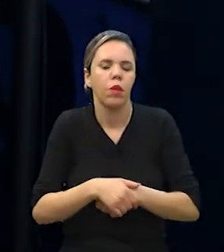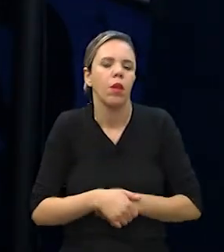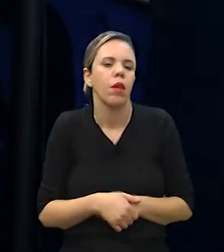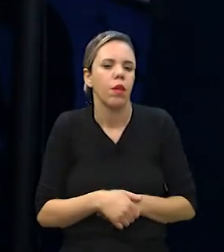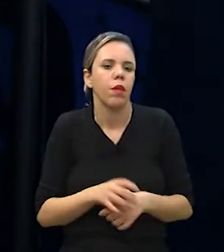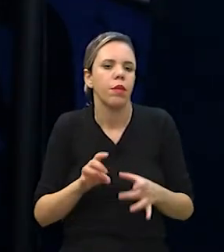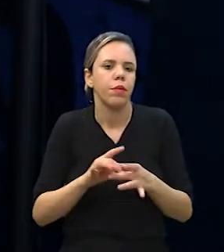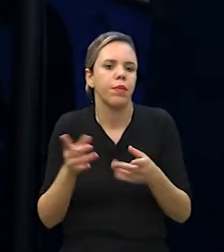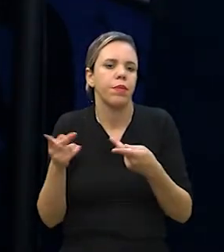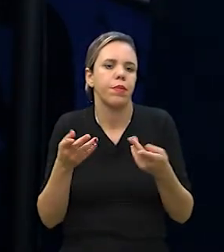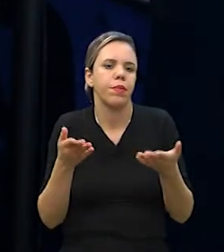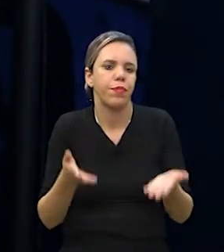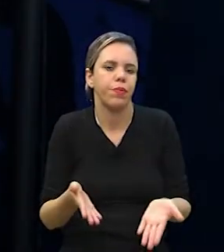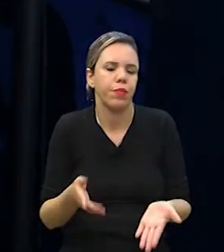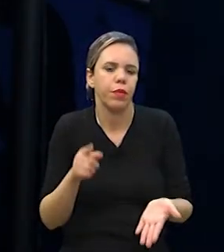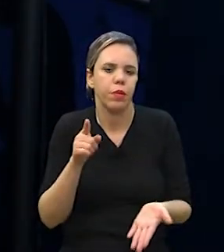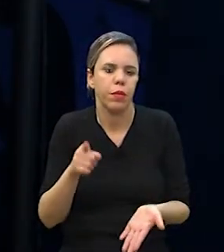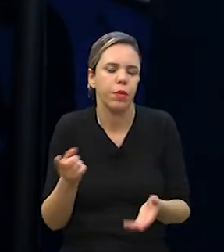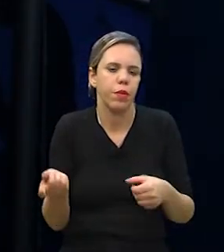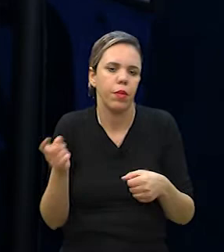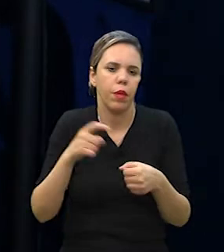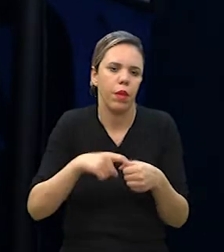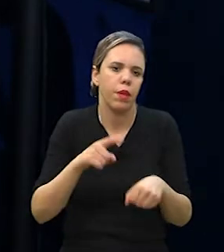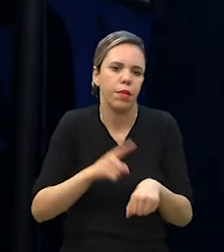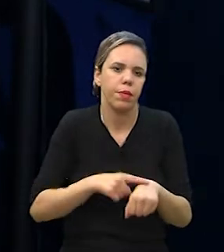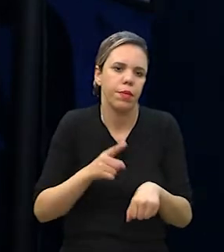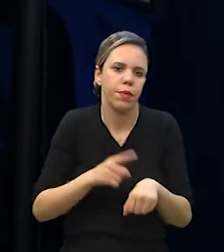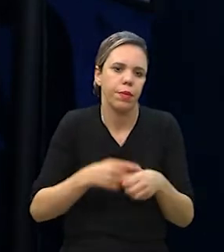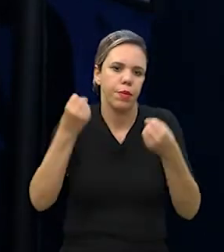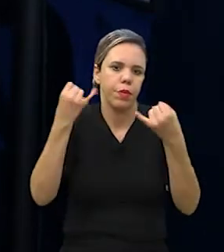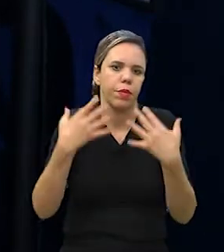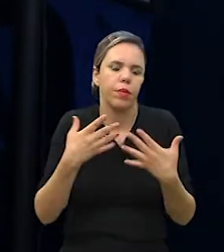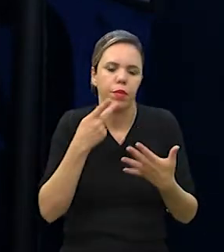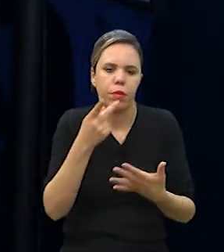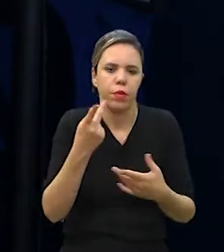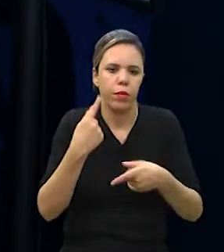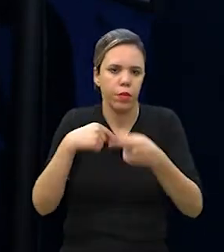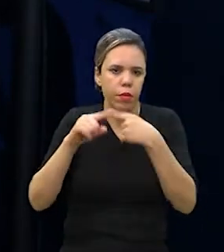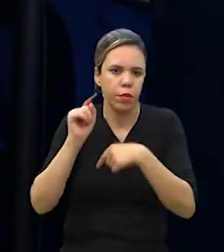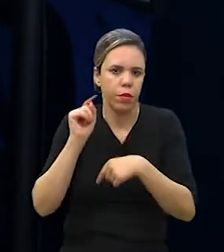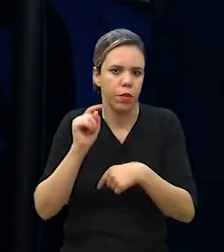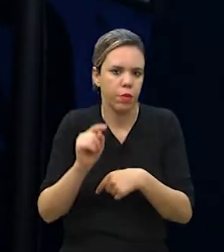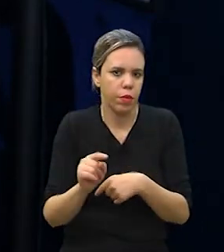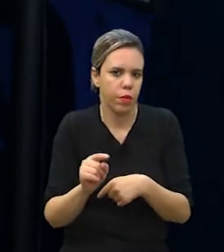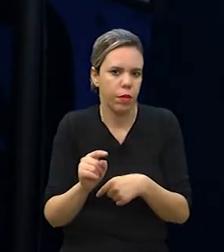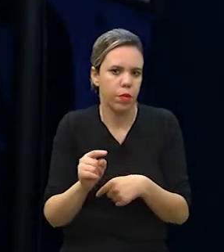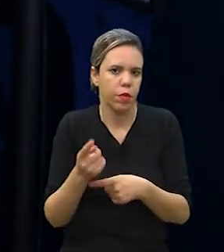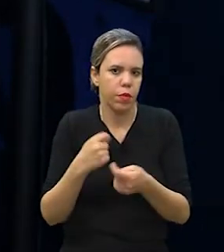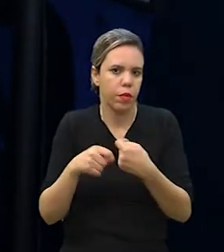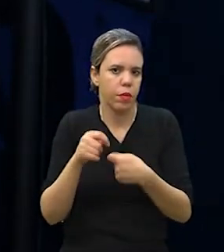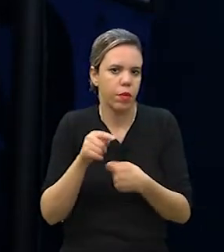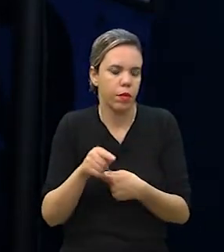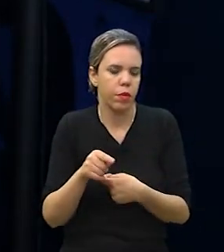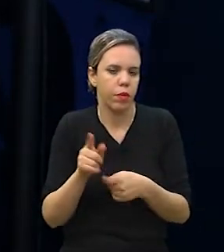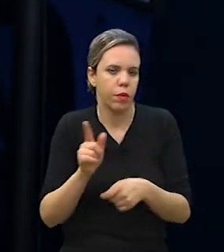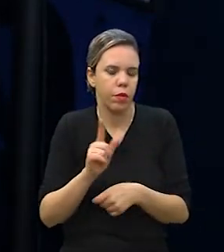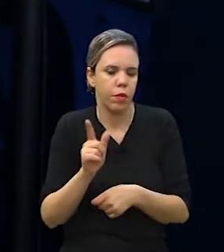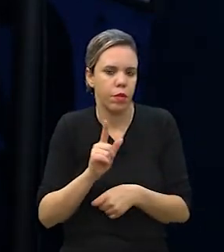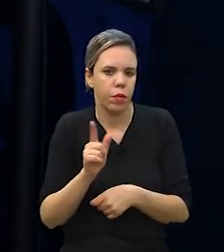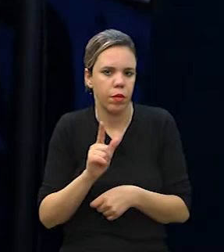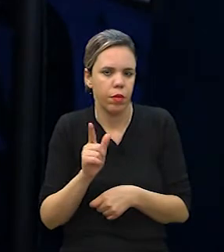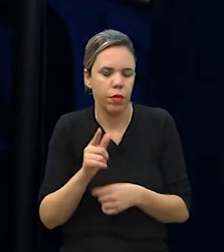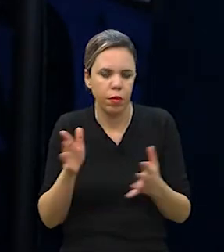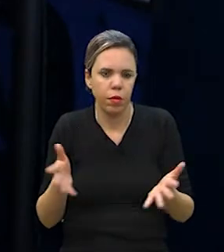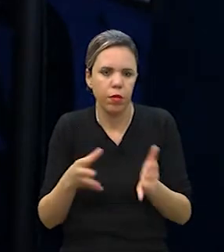participação e deixo aqui o convite para que você volte daqui a um tempo contando aí o sucesso desse negócio e,